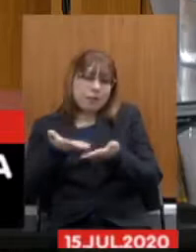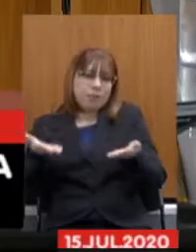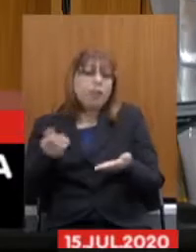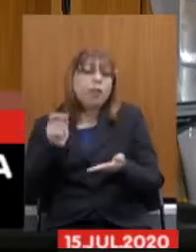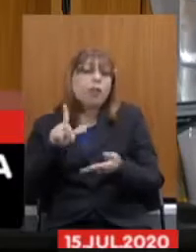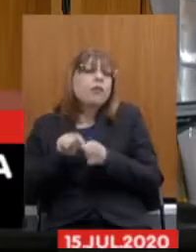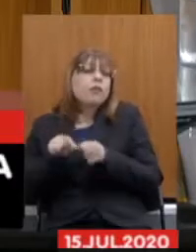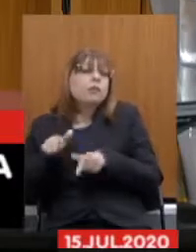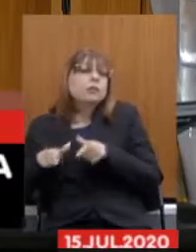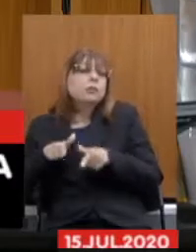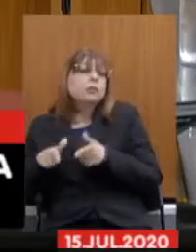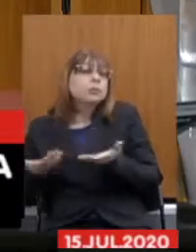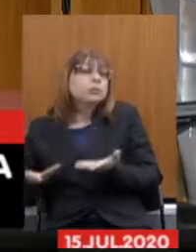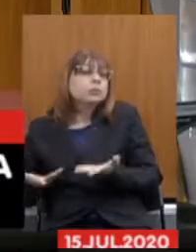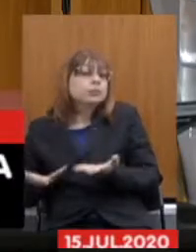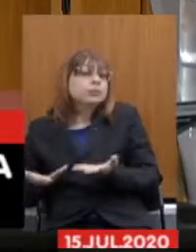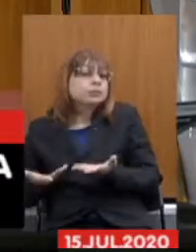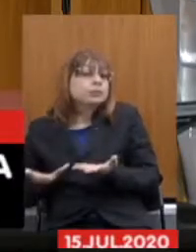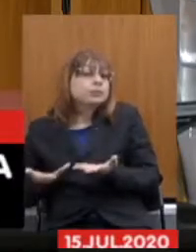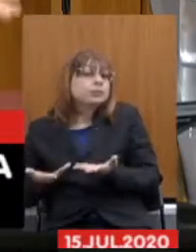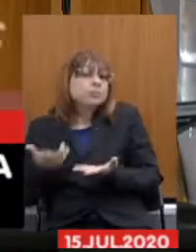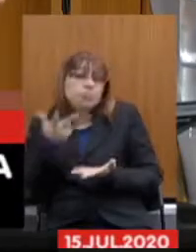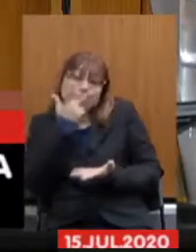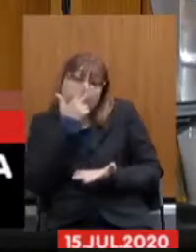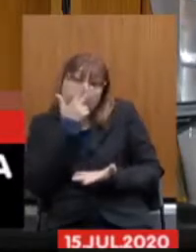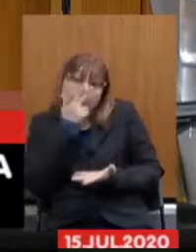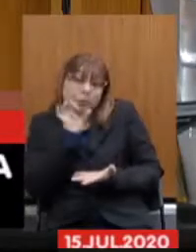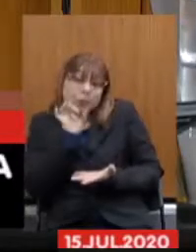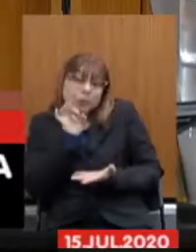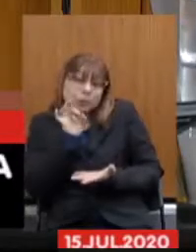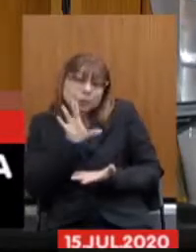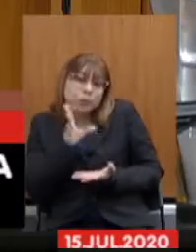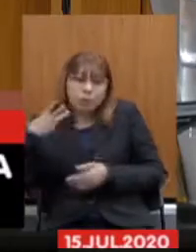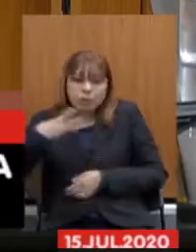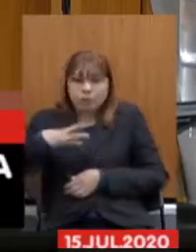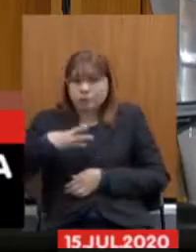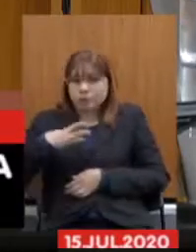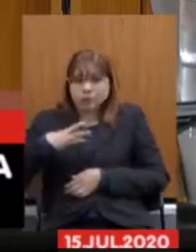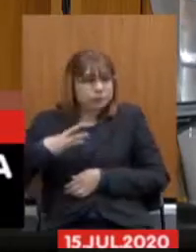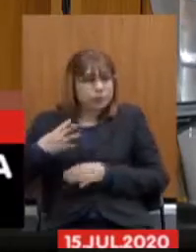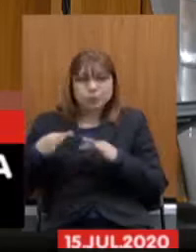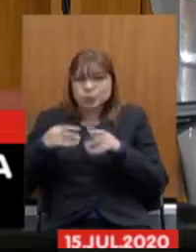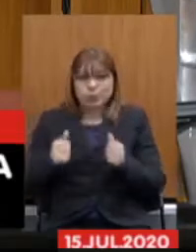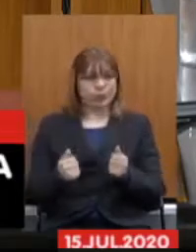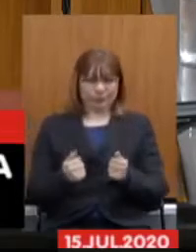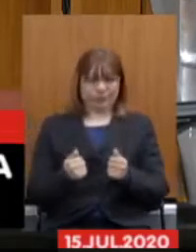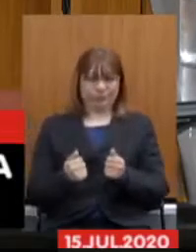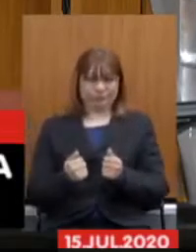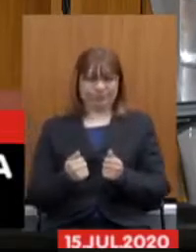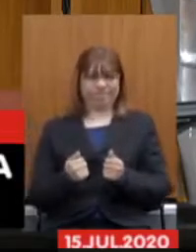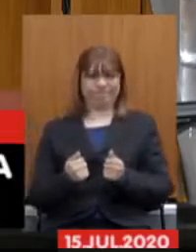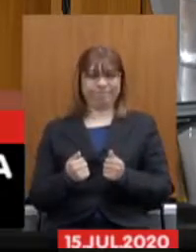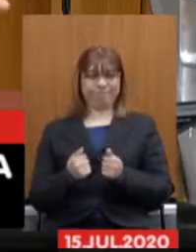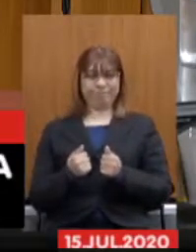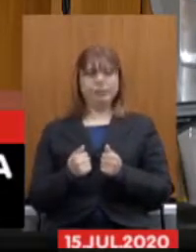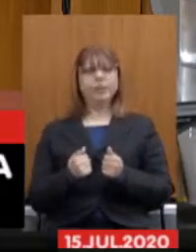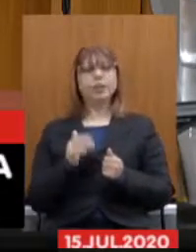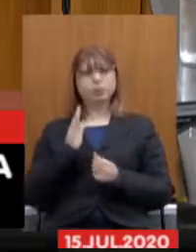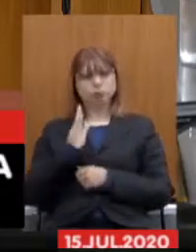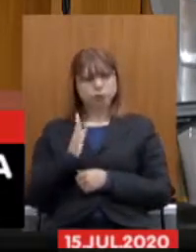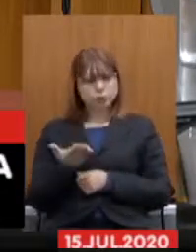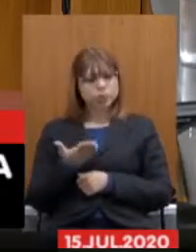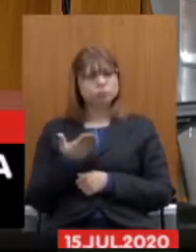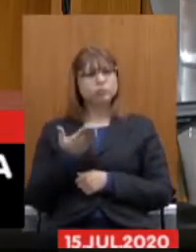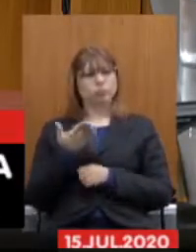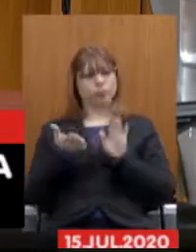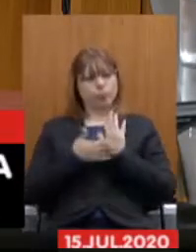esse serviço caminha-se para a terceirização do Estado muitas vezes já vimos isso